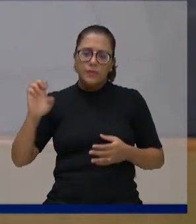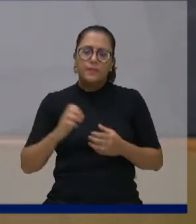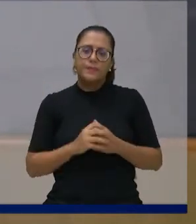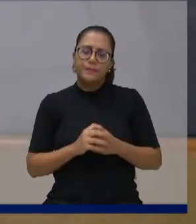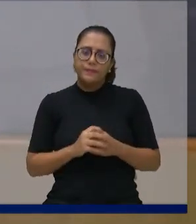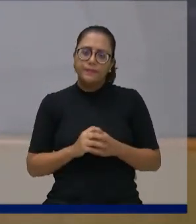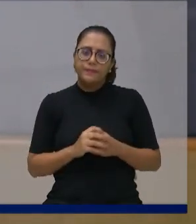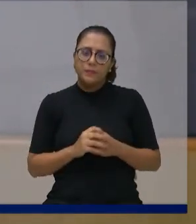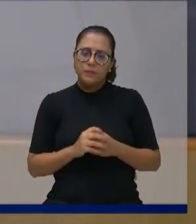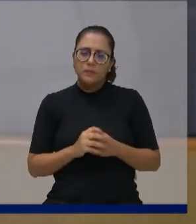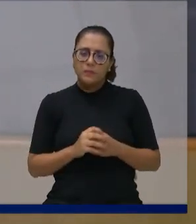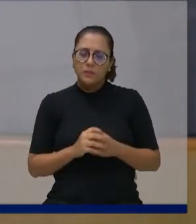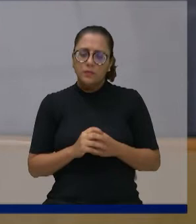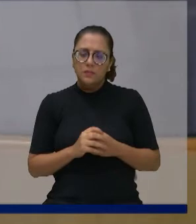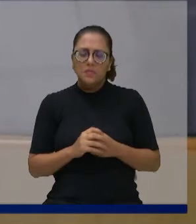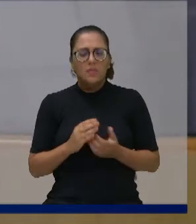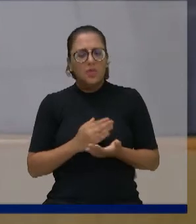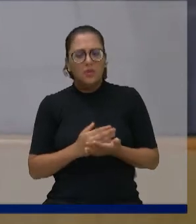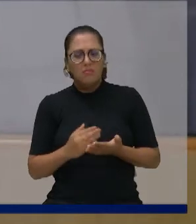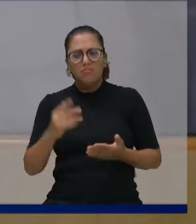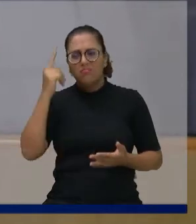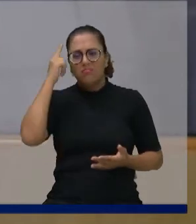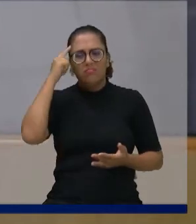falei, até cheguei a pensar nisso,